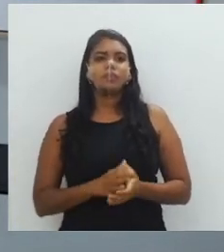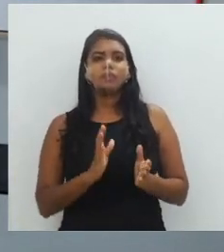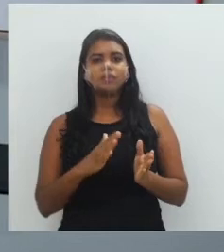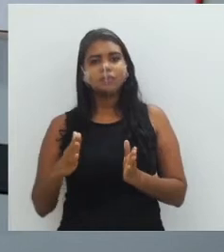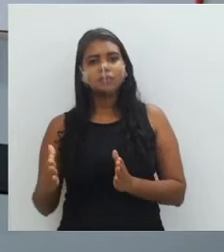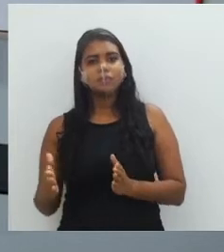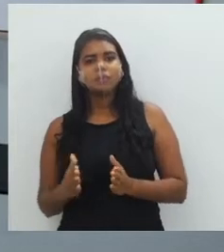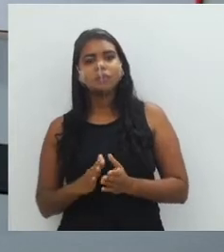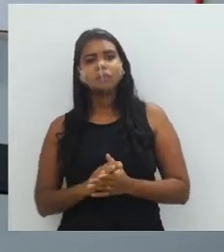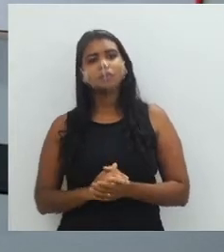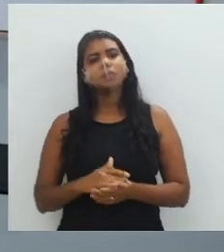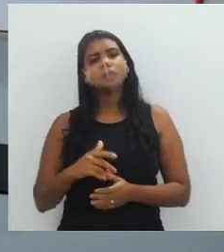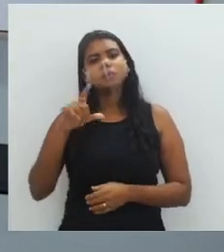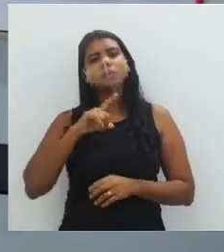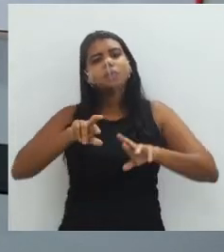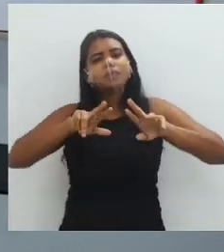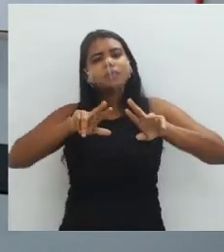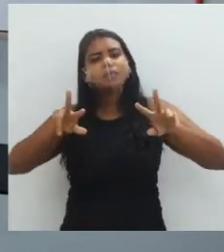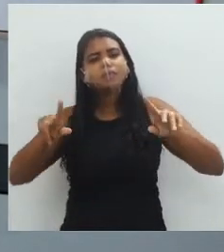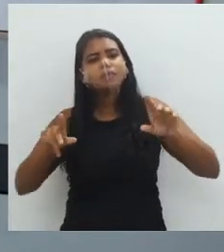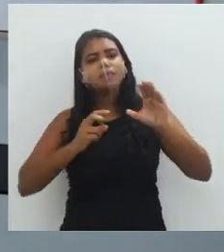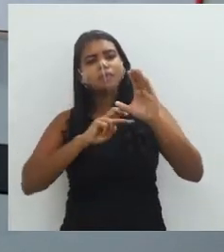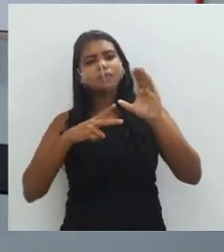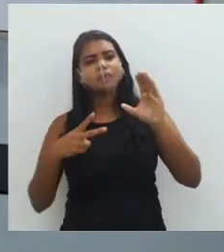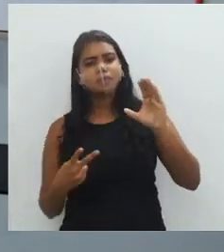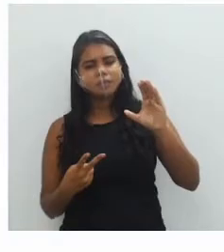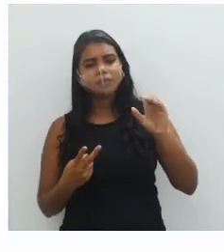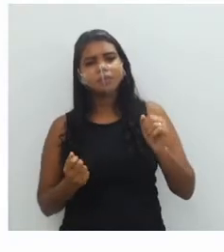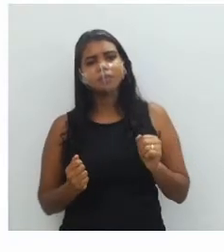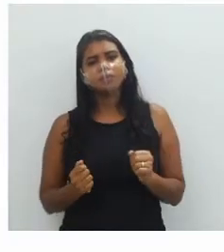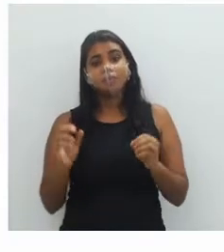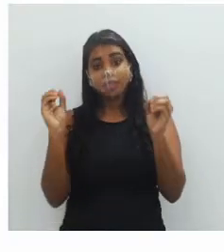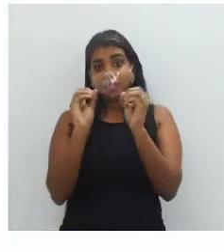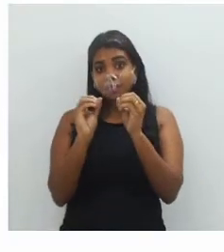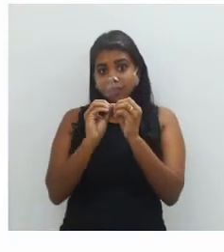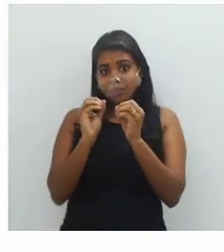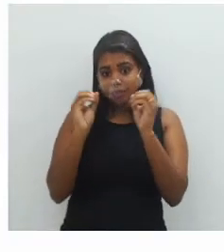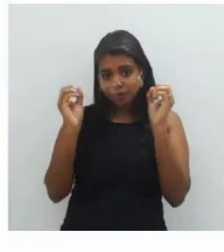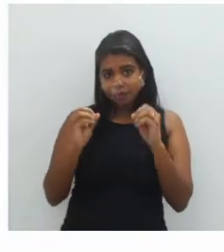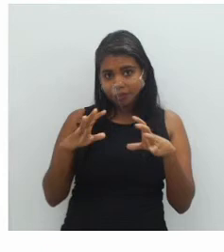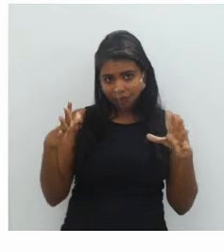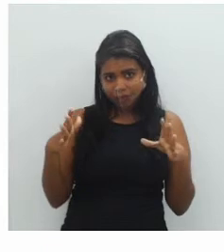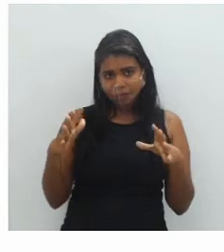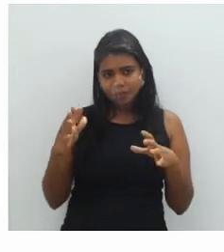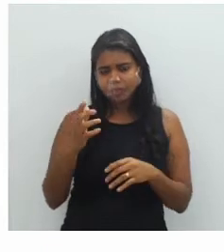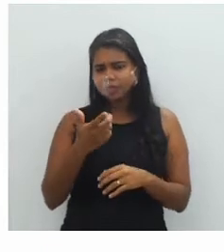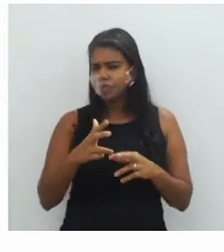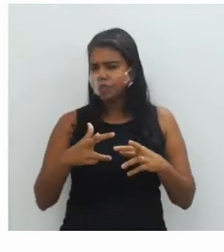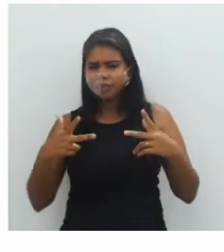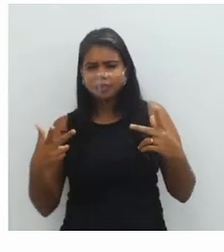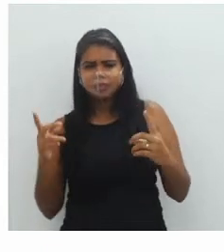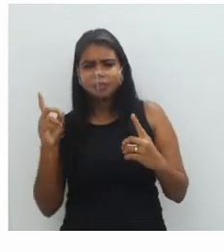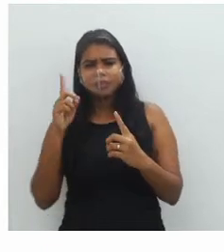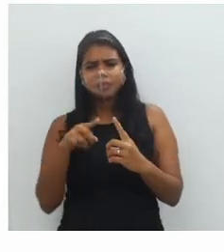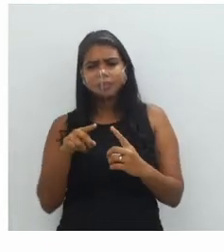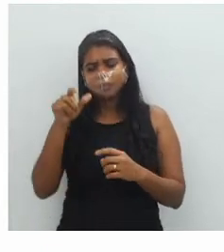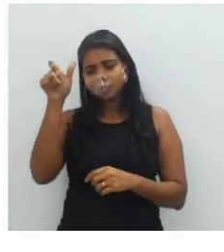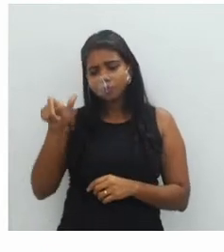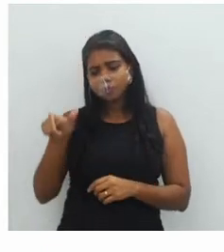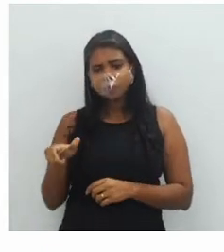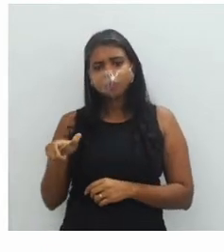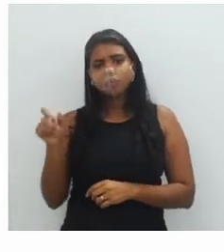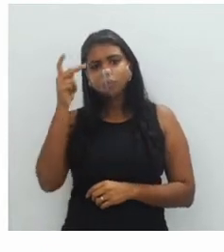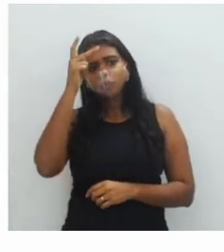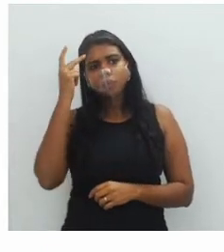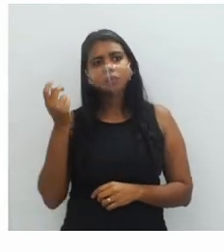Aqui a gente tem um pouco das texturas artificiais, que são criadas ou transformadas pelo ser humano, que